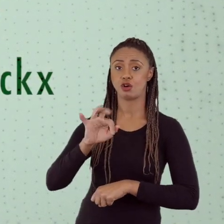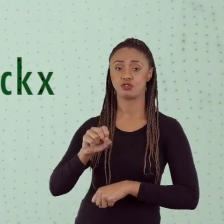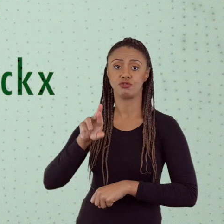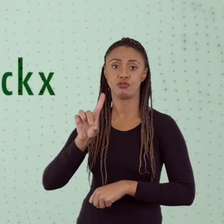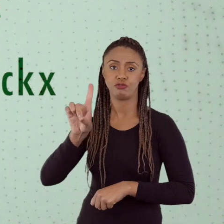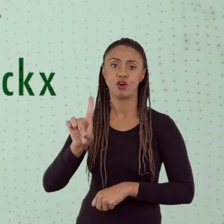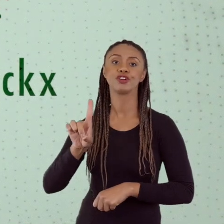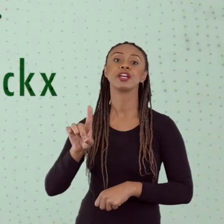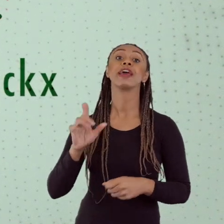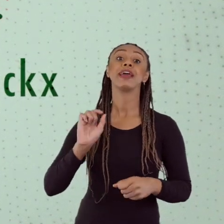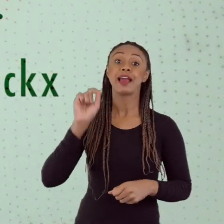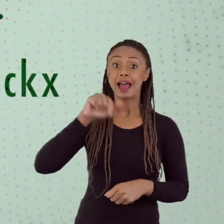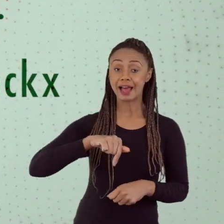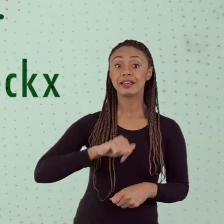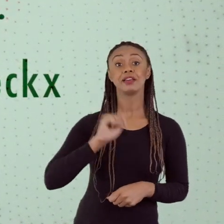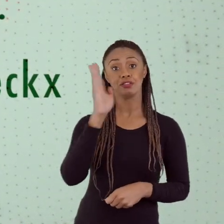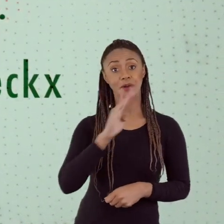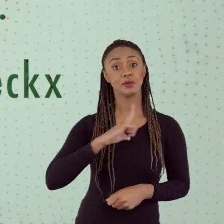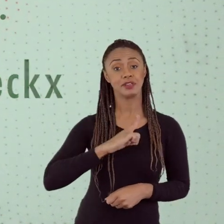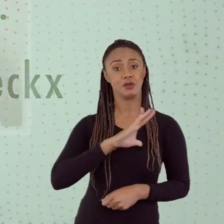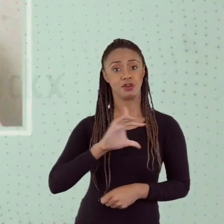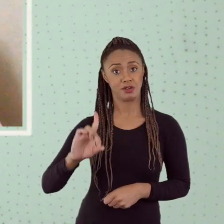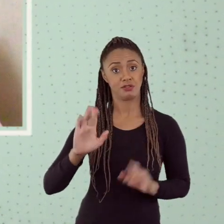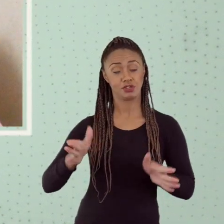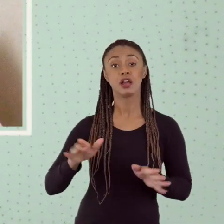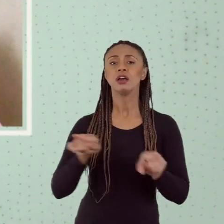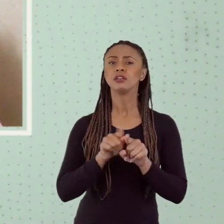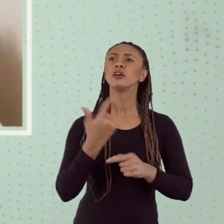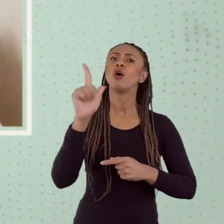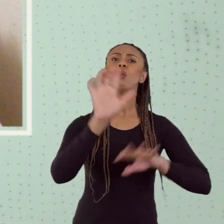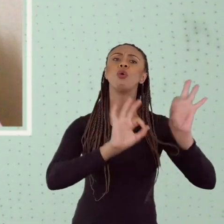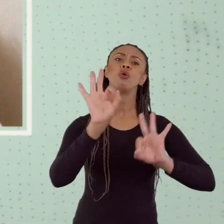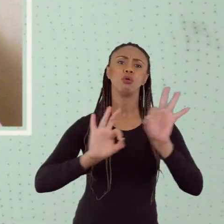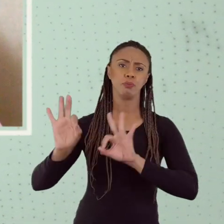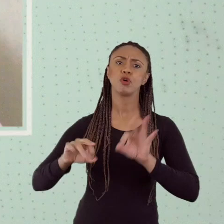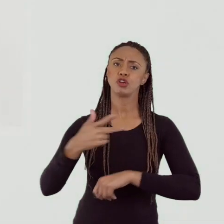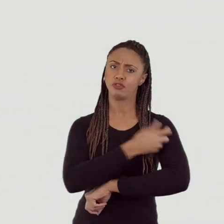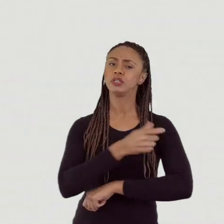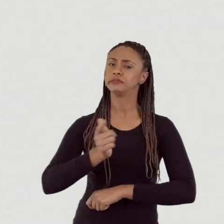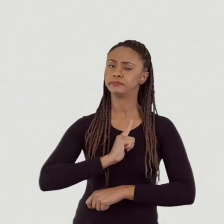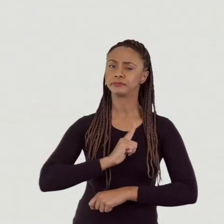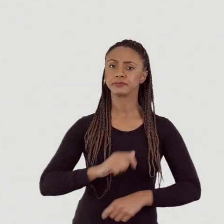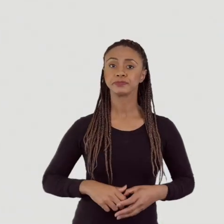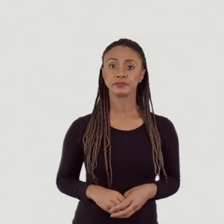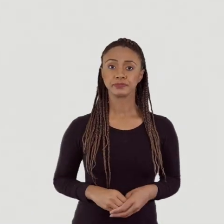universidade é a coordenadora dos estudos aqui no Brasil, mas também em outros projetos de vacina.